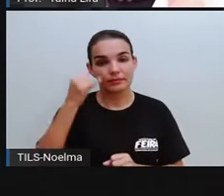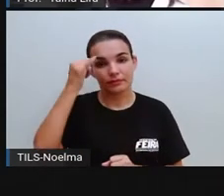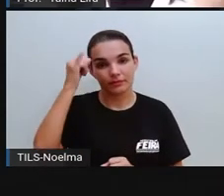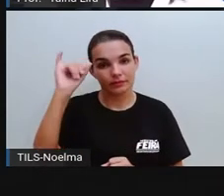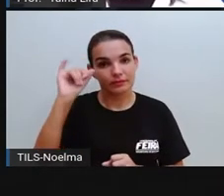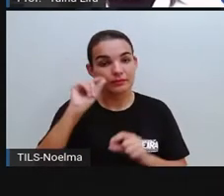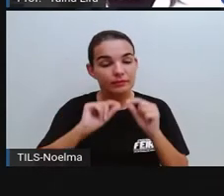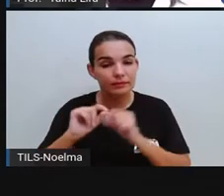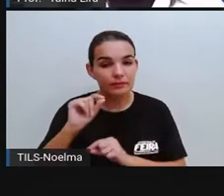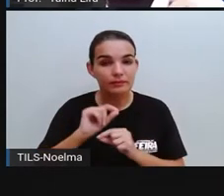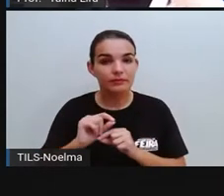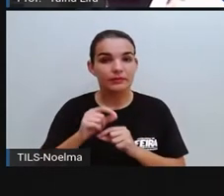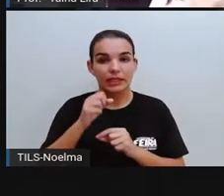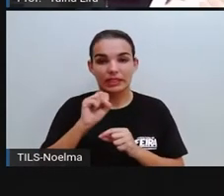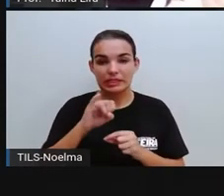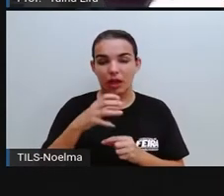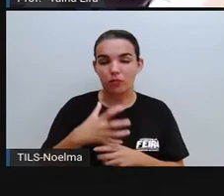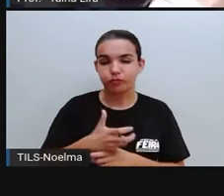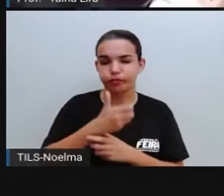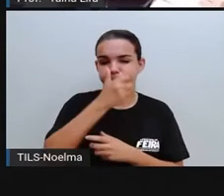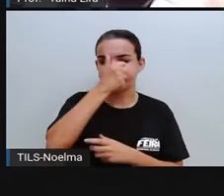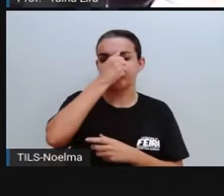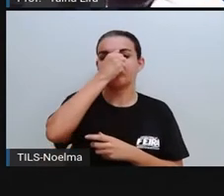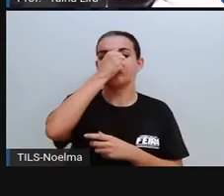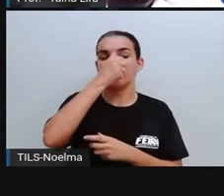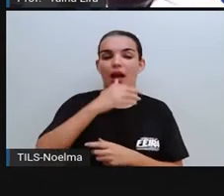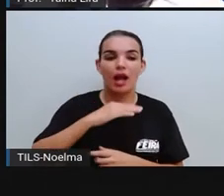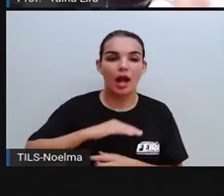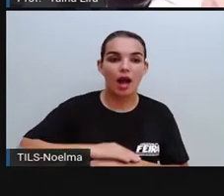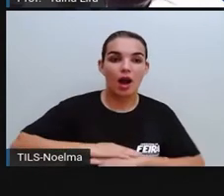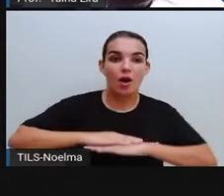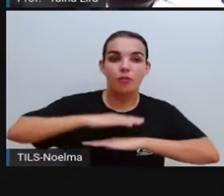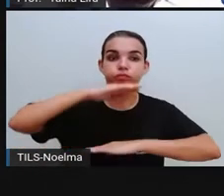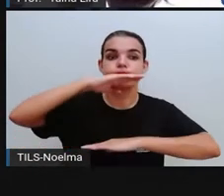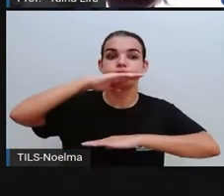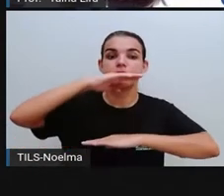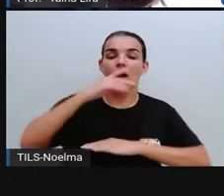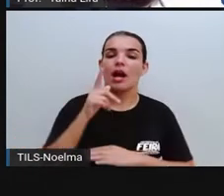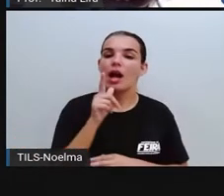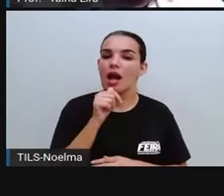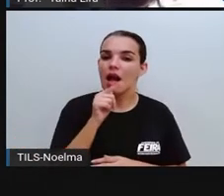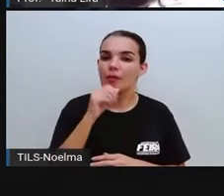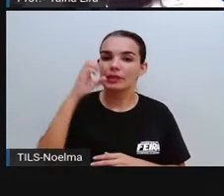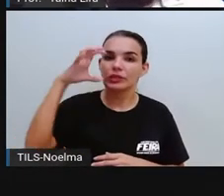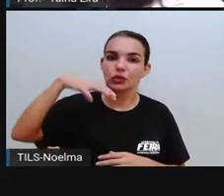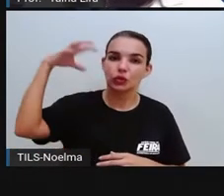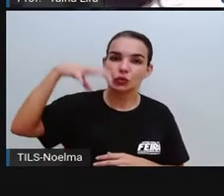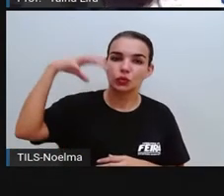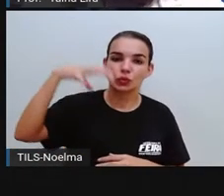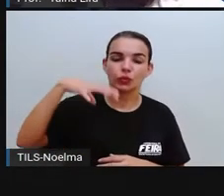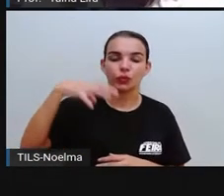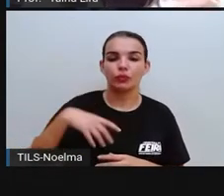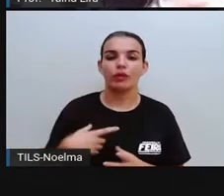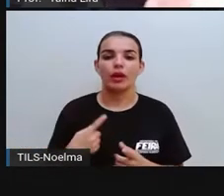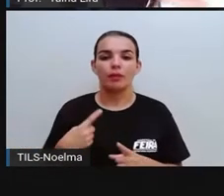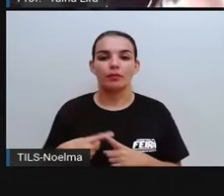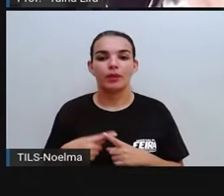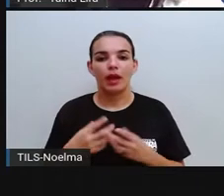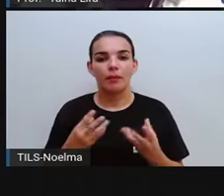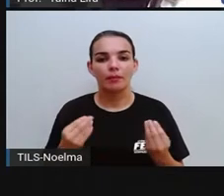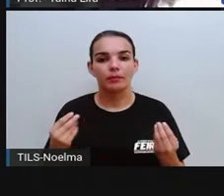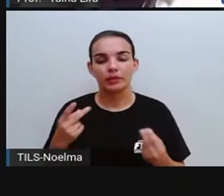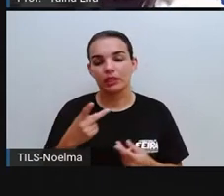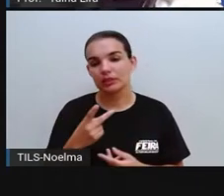provocar enchentes, né? A Pró já falou isso na aula de preservação do meio ambiente, que muitas vezes o